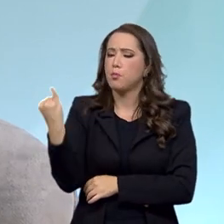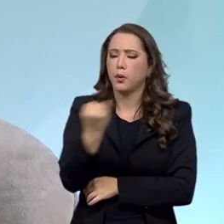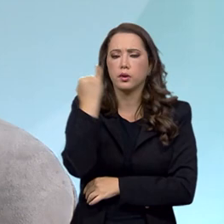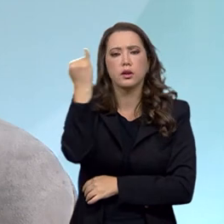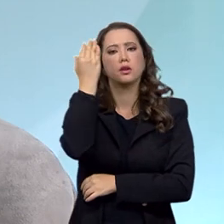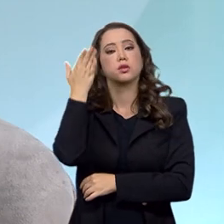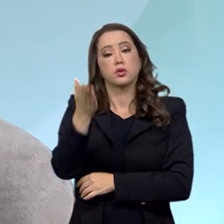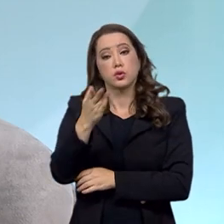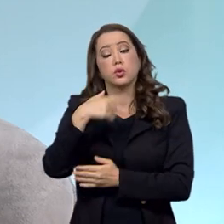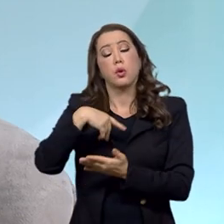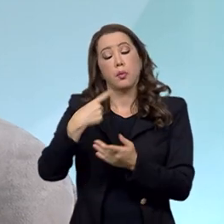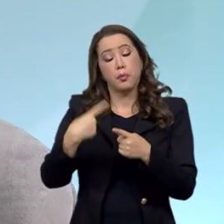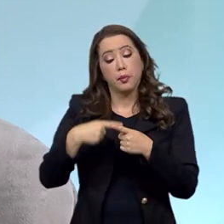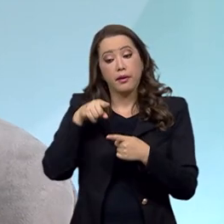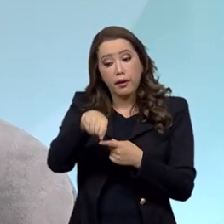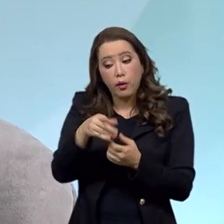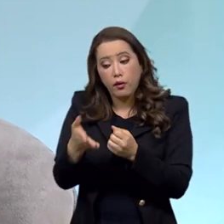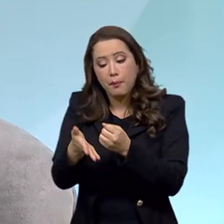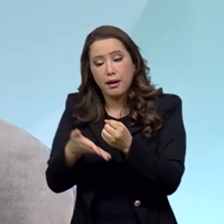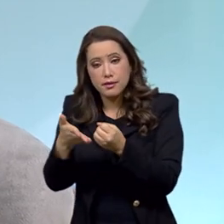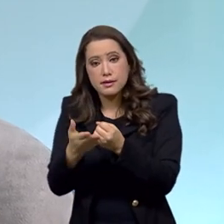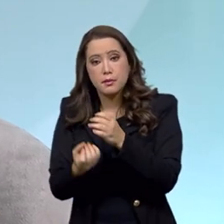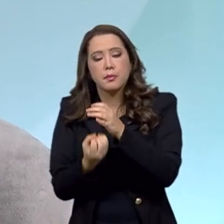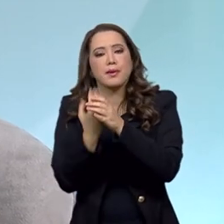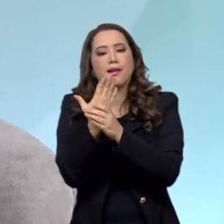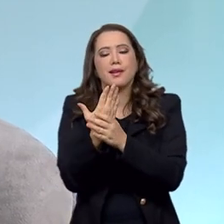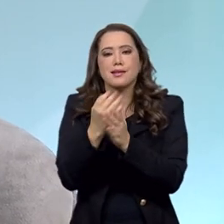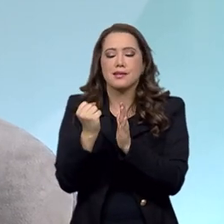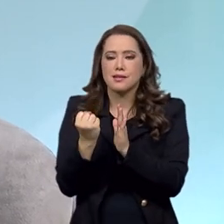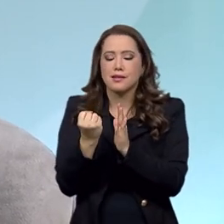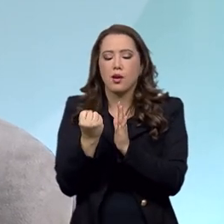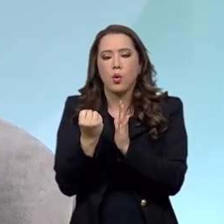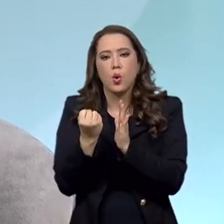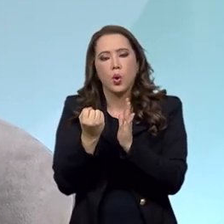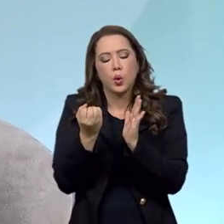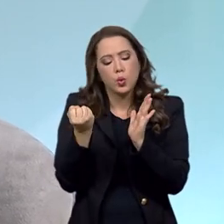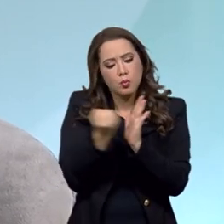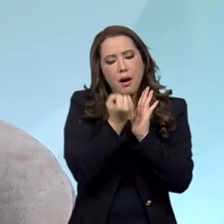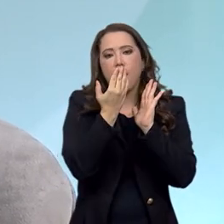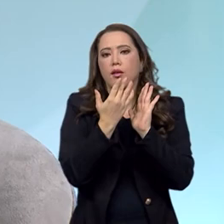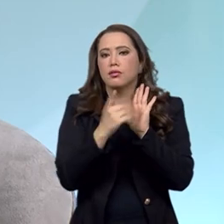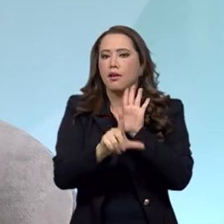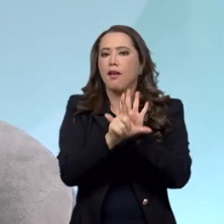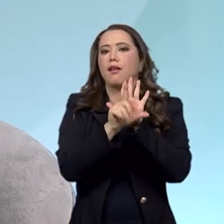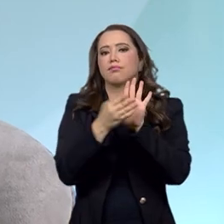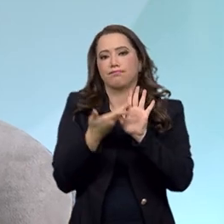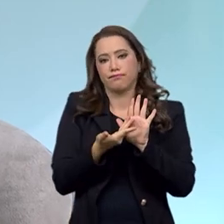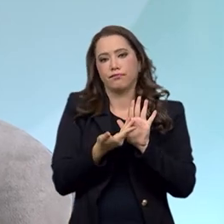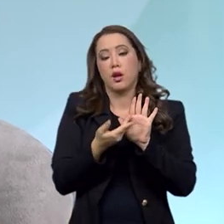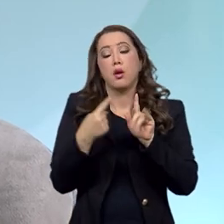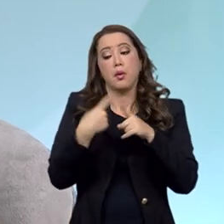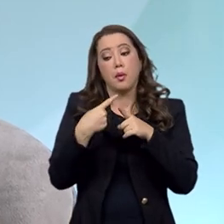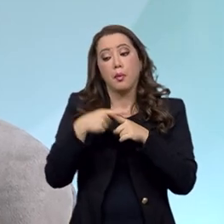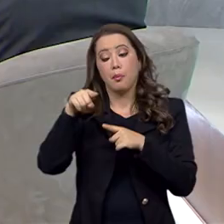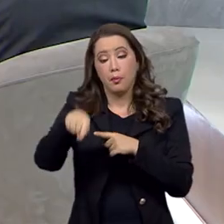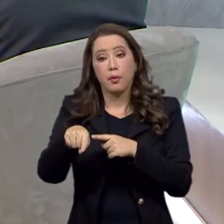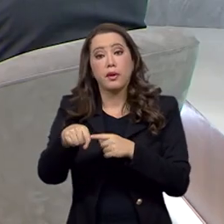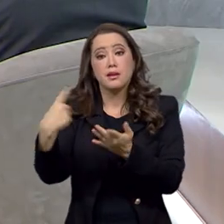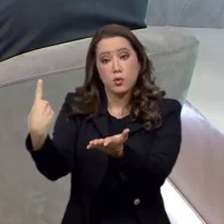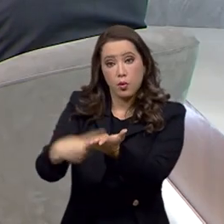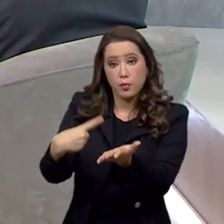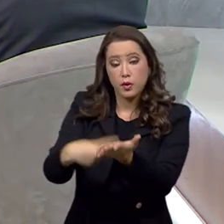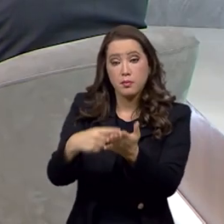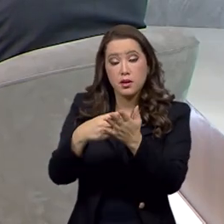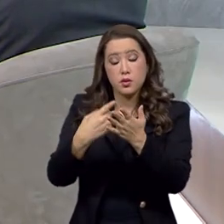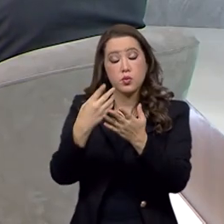da construção dos marcos normativos. Por quê? Porque por ser uma convenção que tem o status de emenda constitucional, ou seja, ela